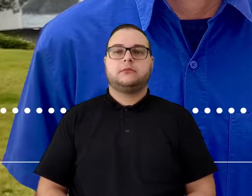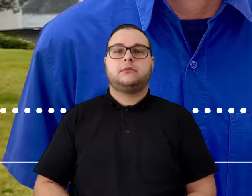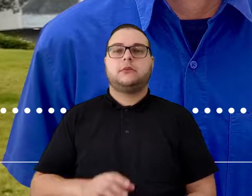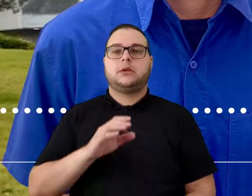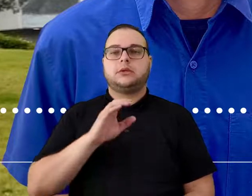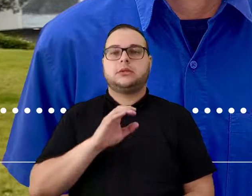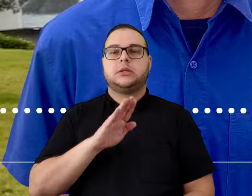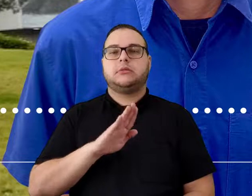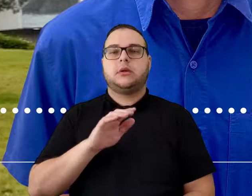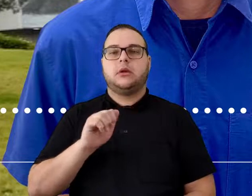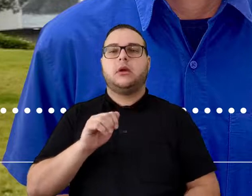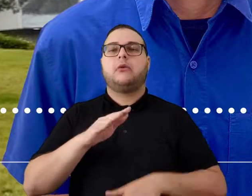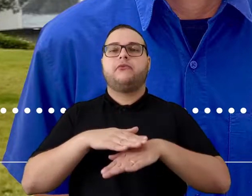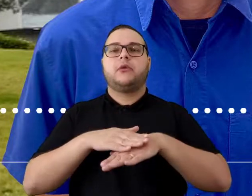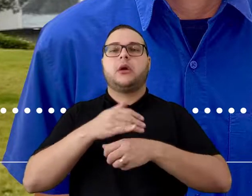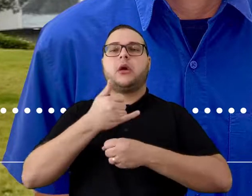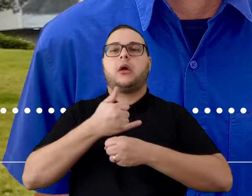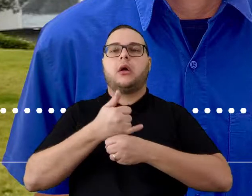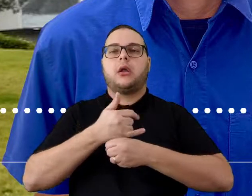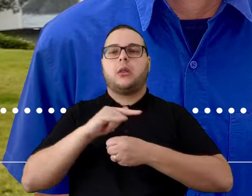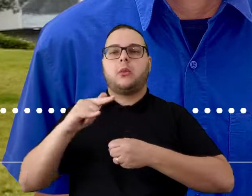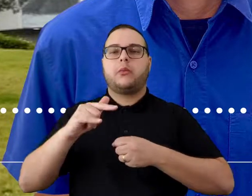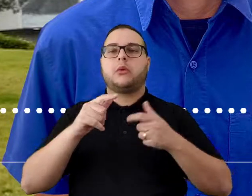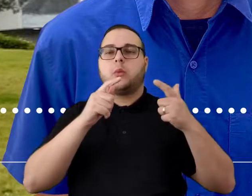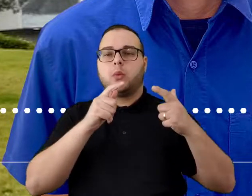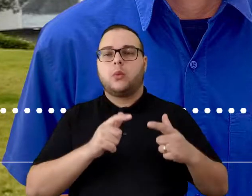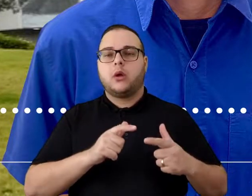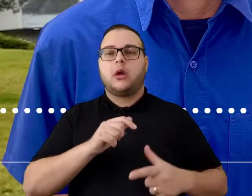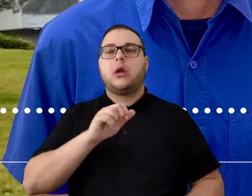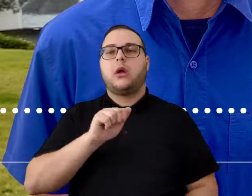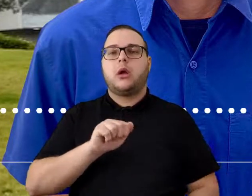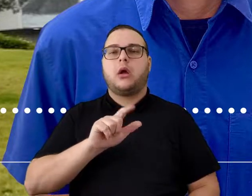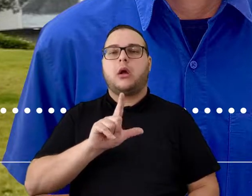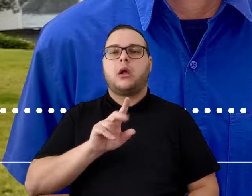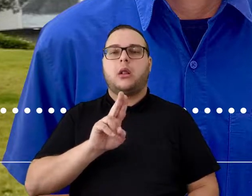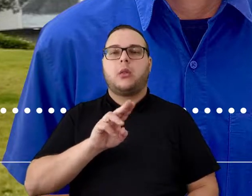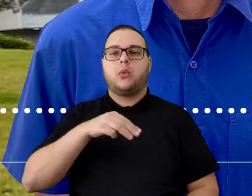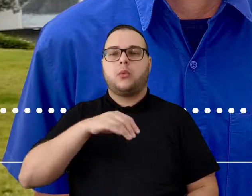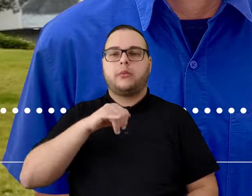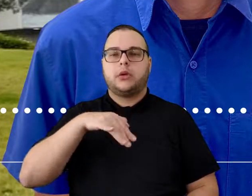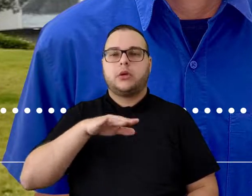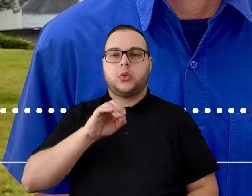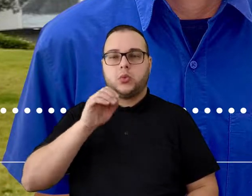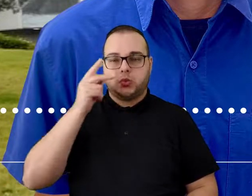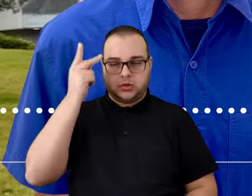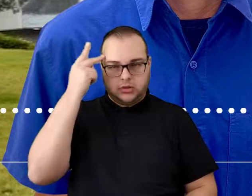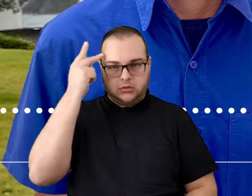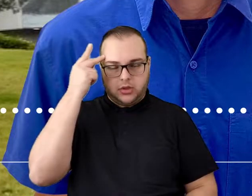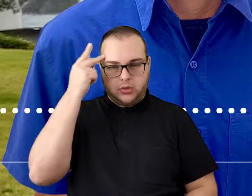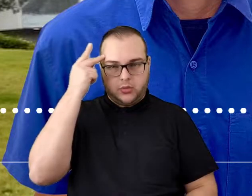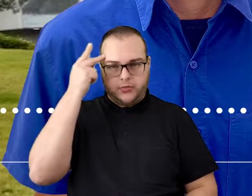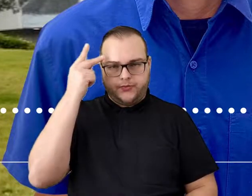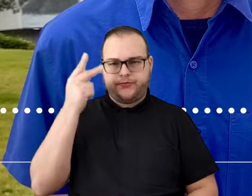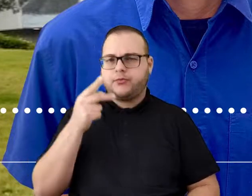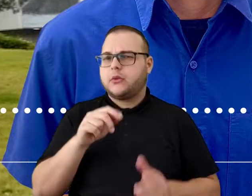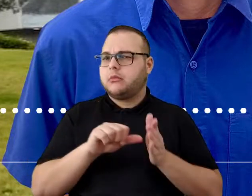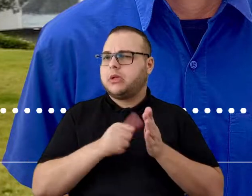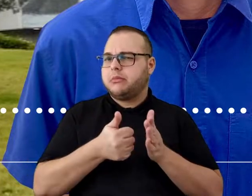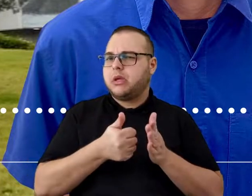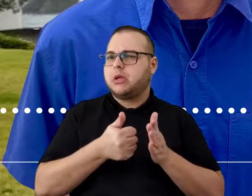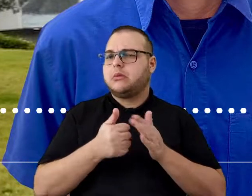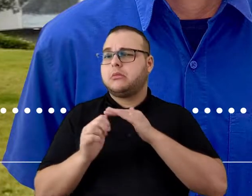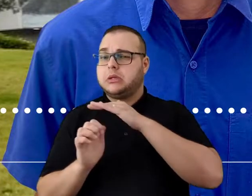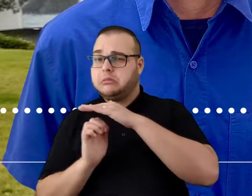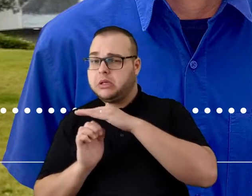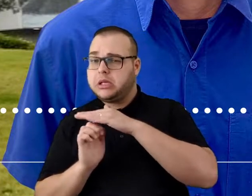A CBA produz alumínio e tem sede na cidade de Alumínio, no estado de São Paulo. Mas afinal, o que veio